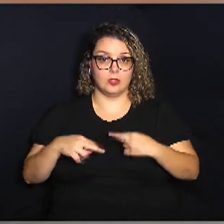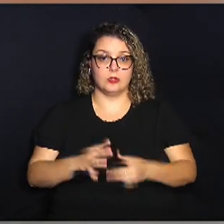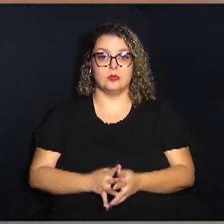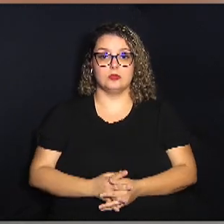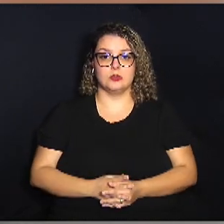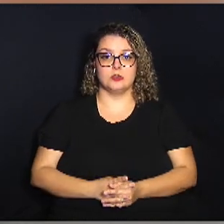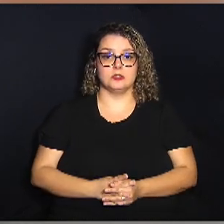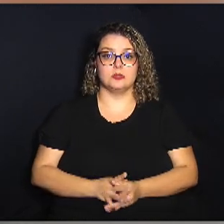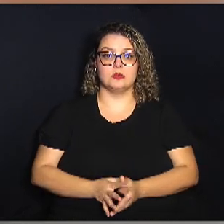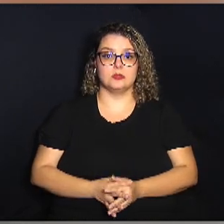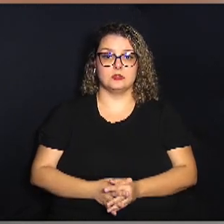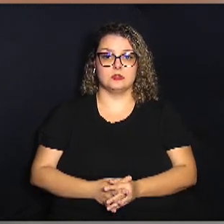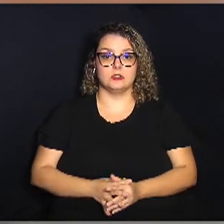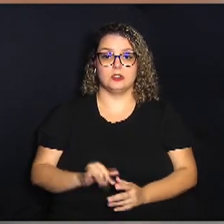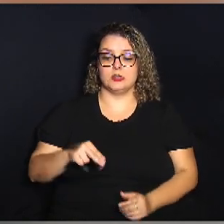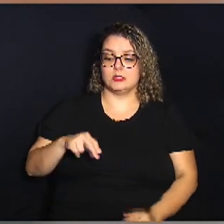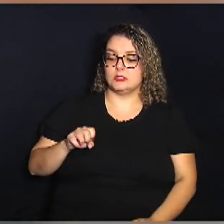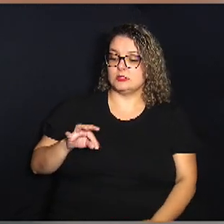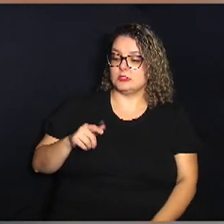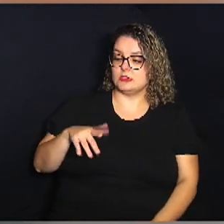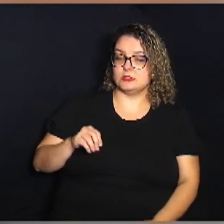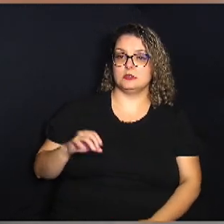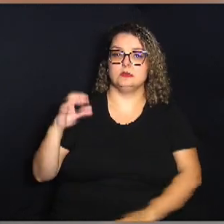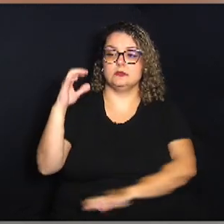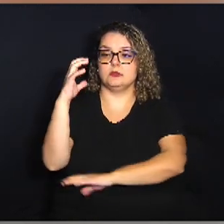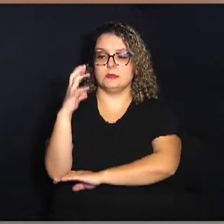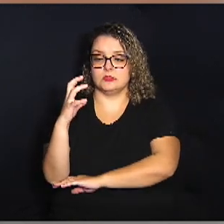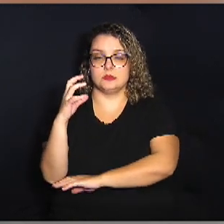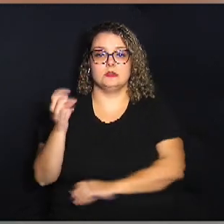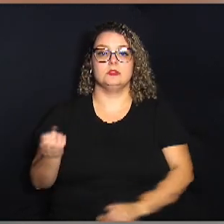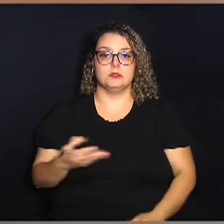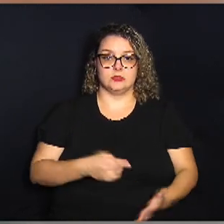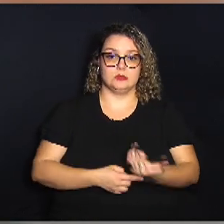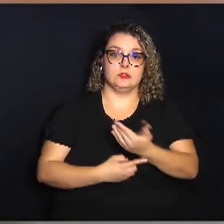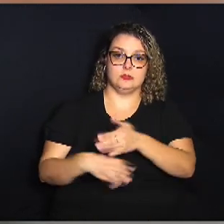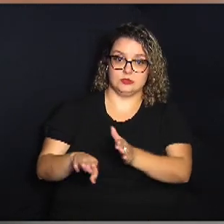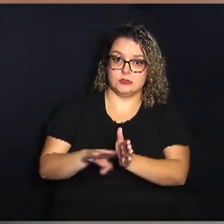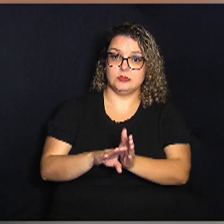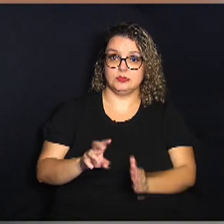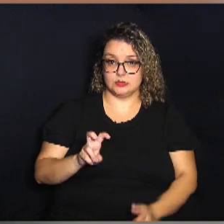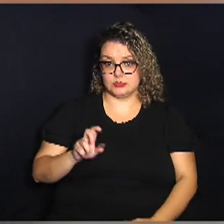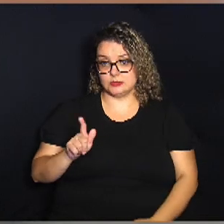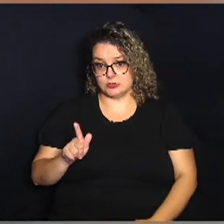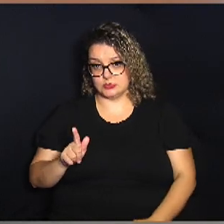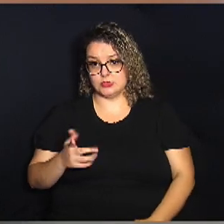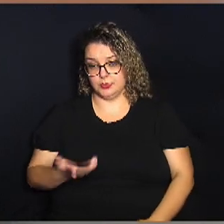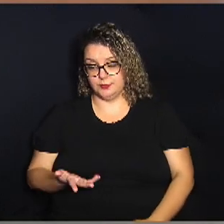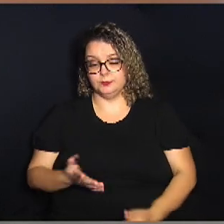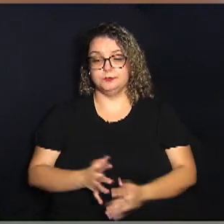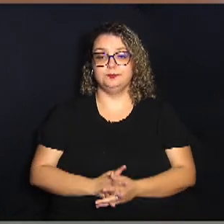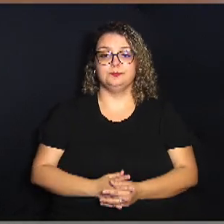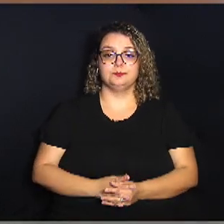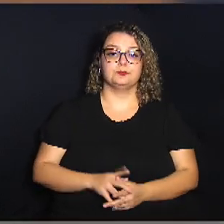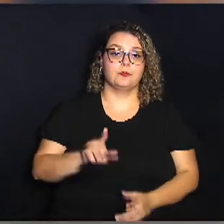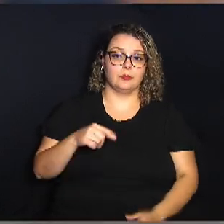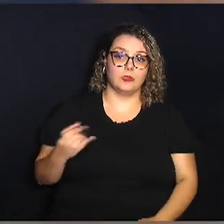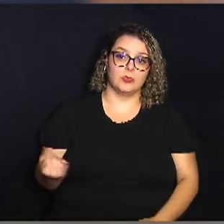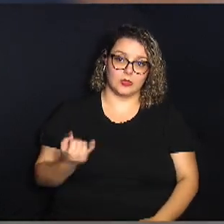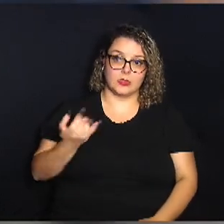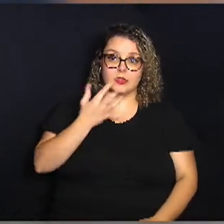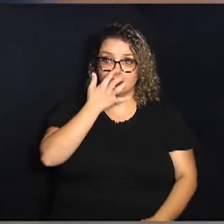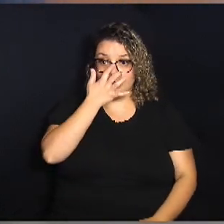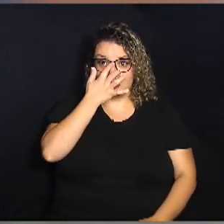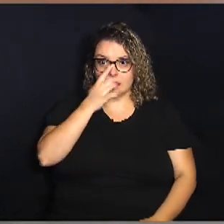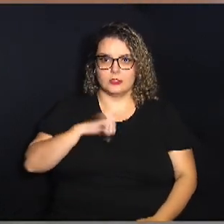instalação das antenas dessas novas tecnologias que estão chegando no Brasil e é muito importante que haja uma